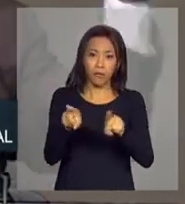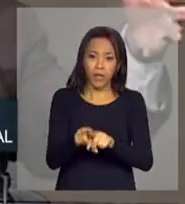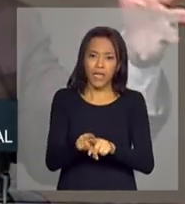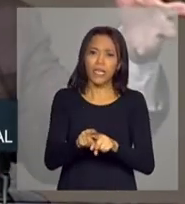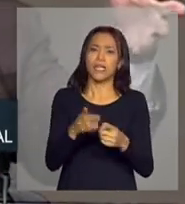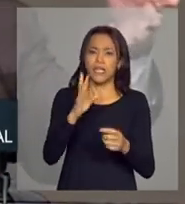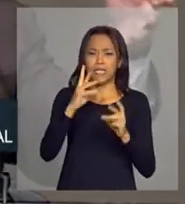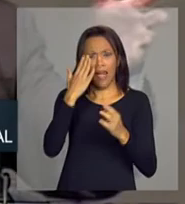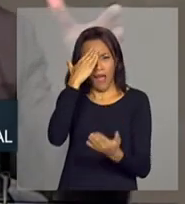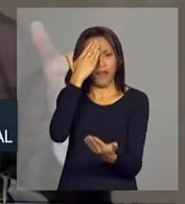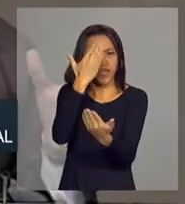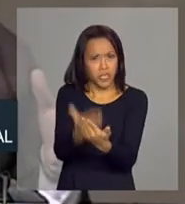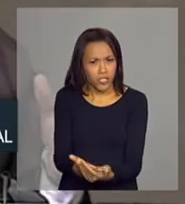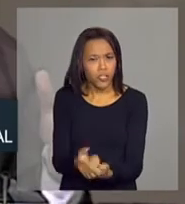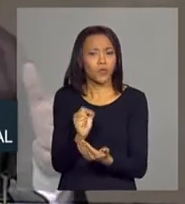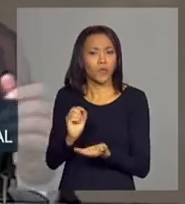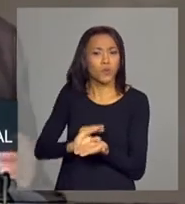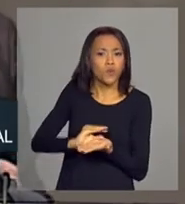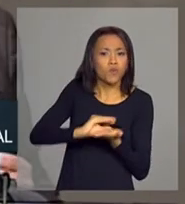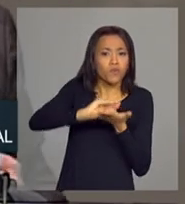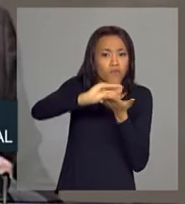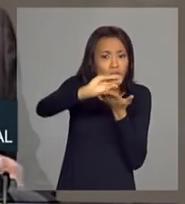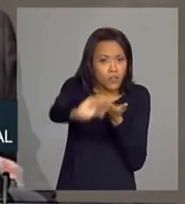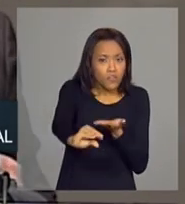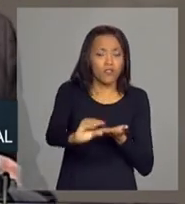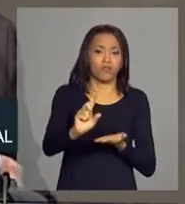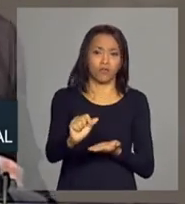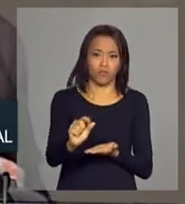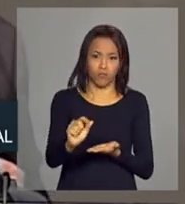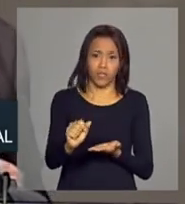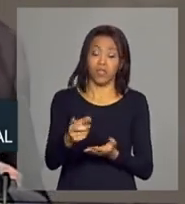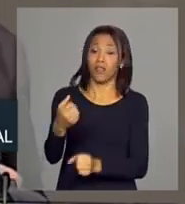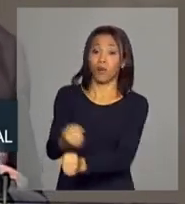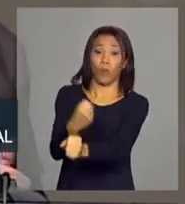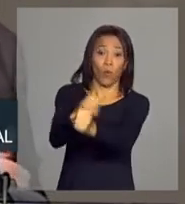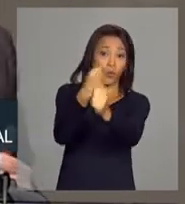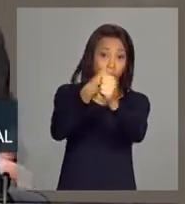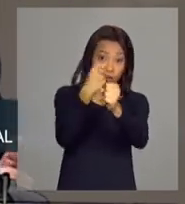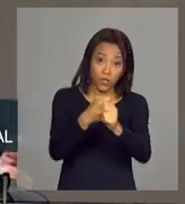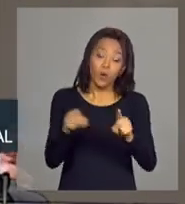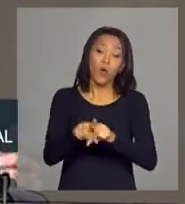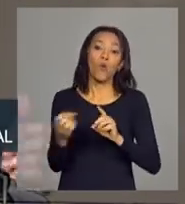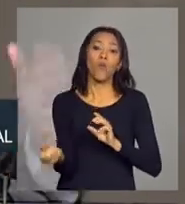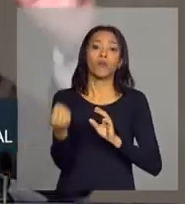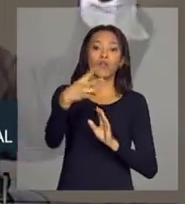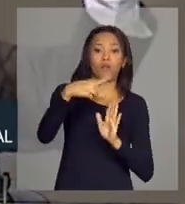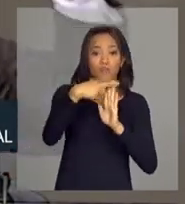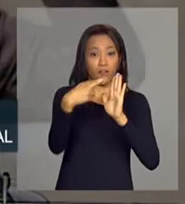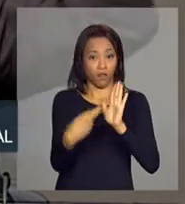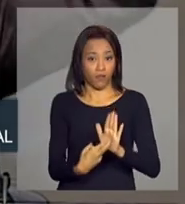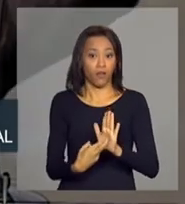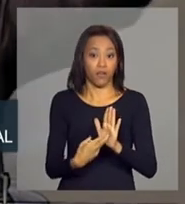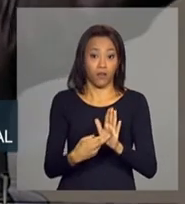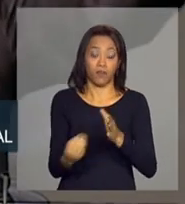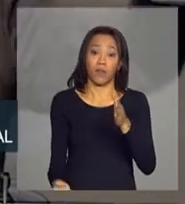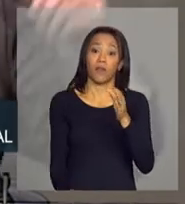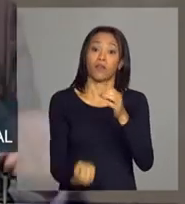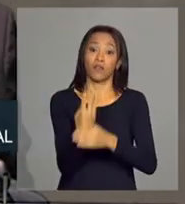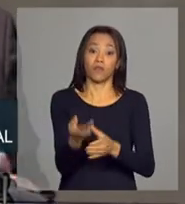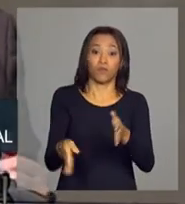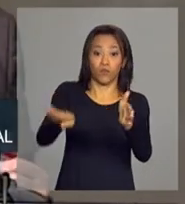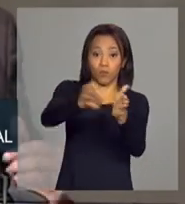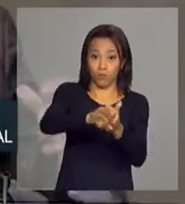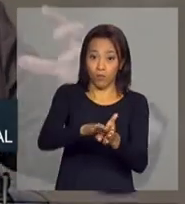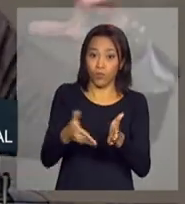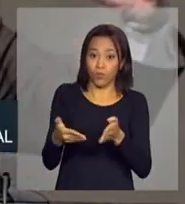investimento, puxado, sobretudo, pelos investimentos em infraestrutura, com a nova regulamentação dos portos, com a nova concessão para